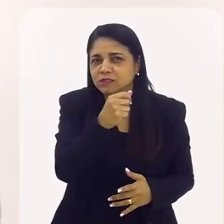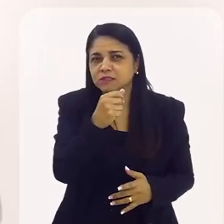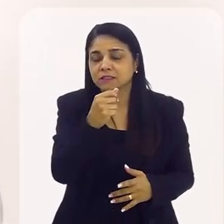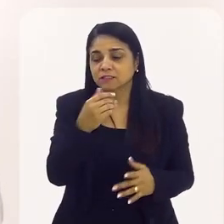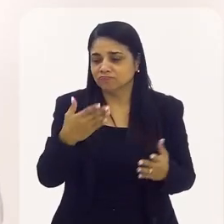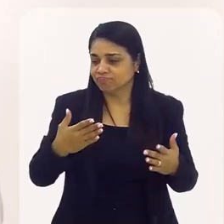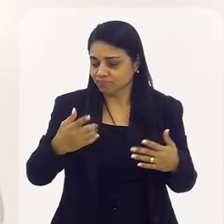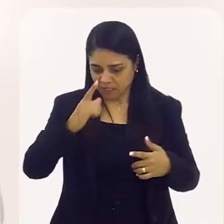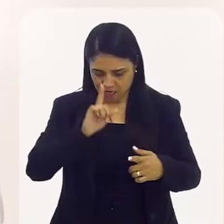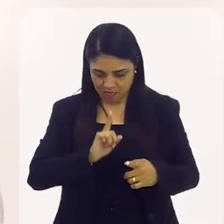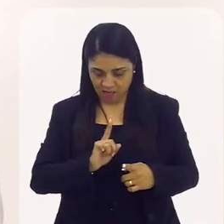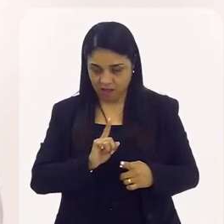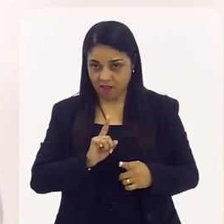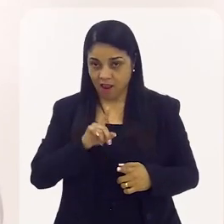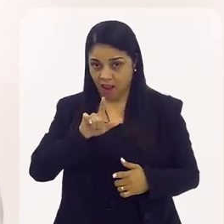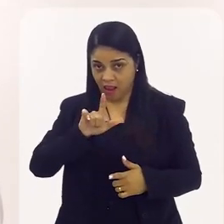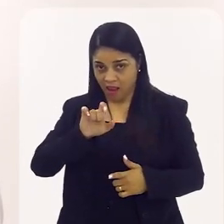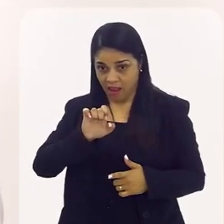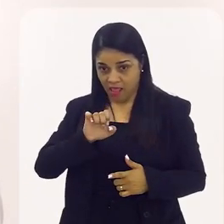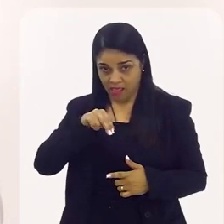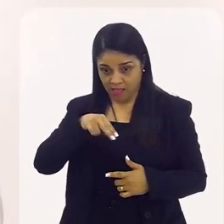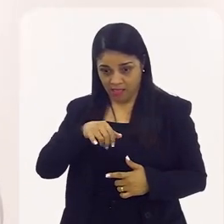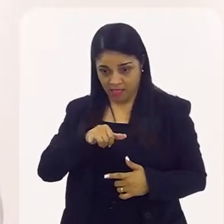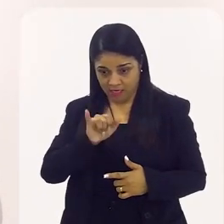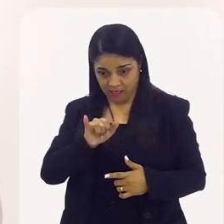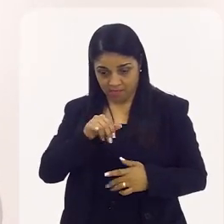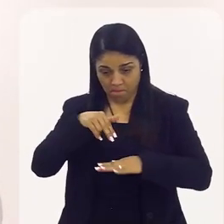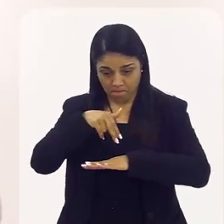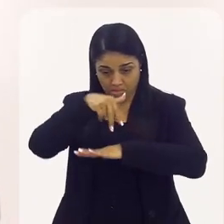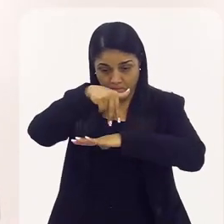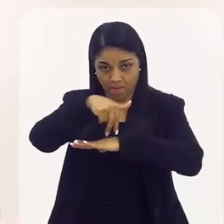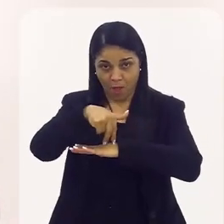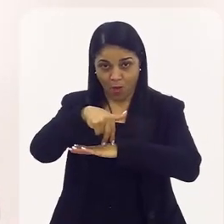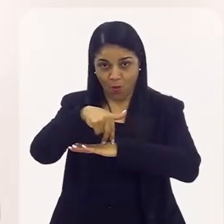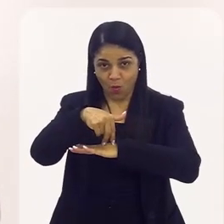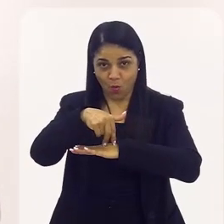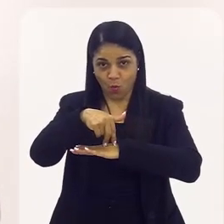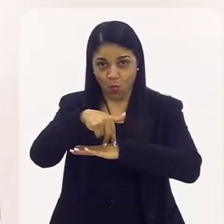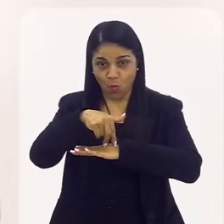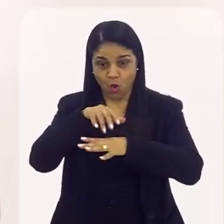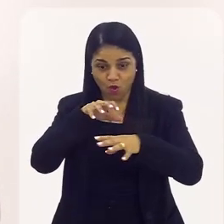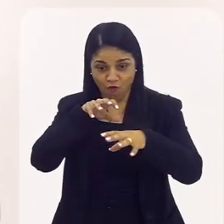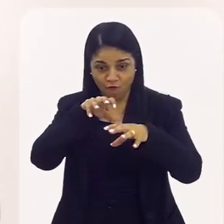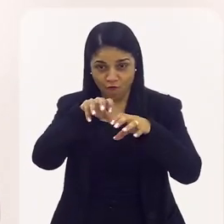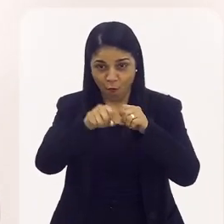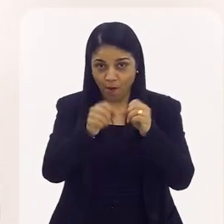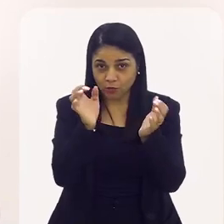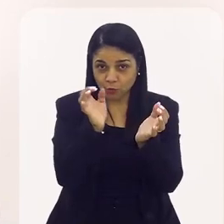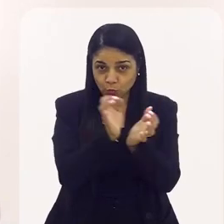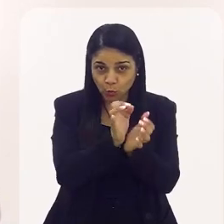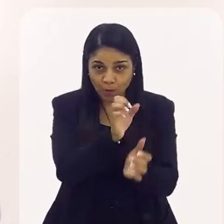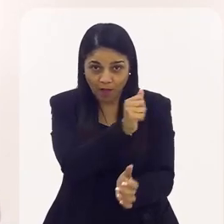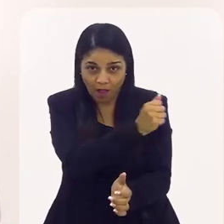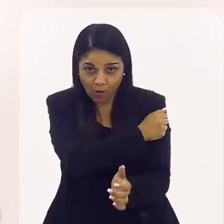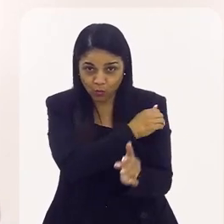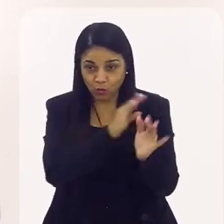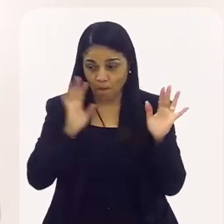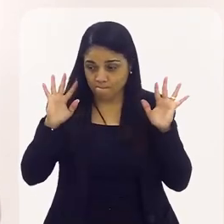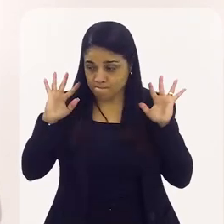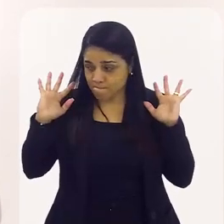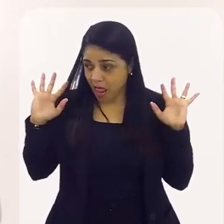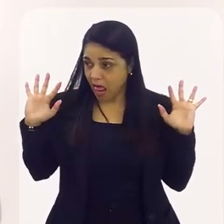Foi tirada de trás dela, assim, lá na frente do palco. E todos os formandos lá.